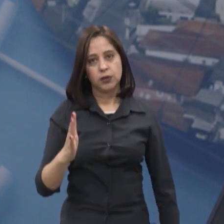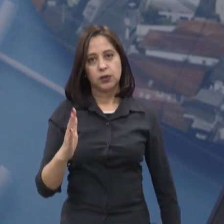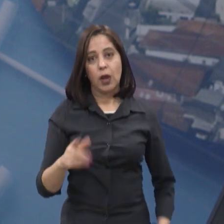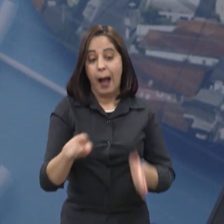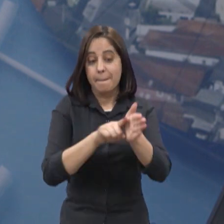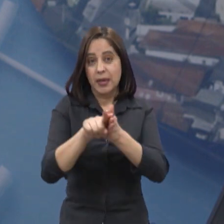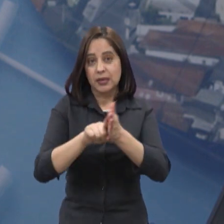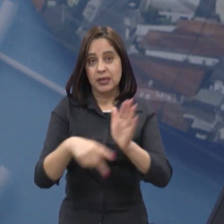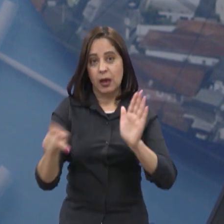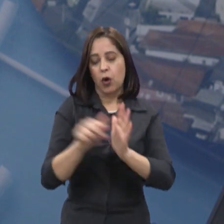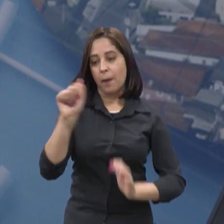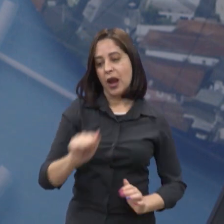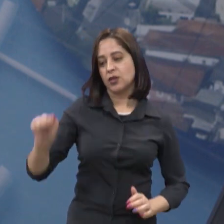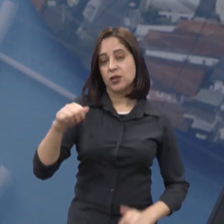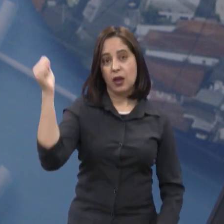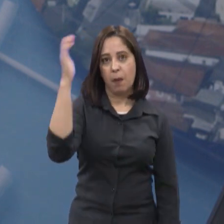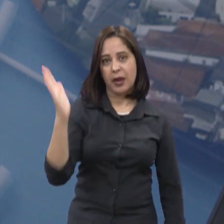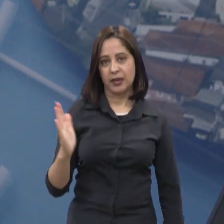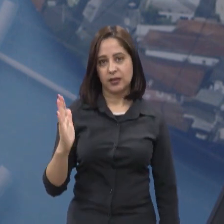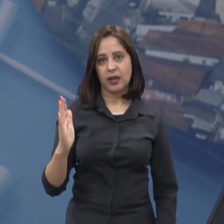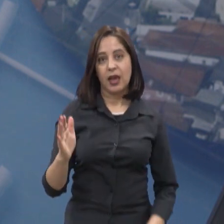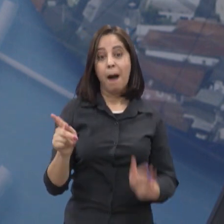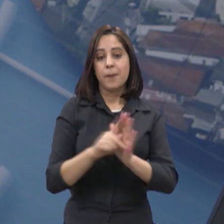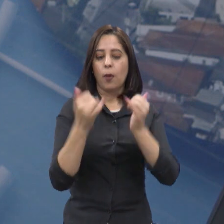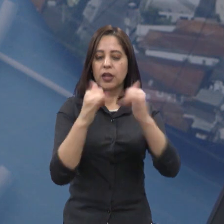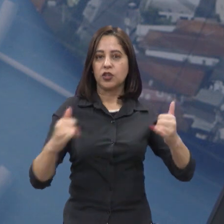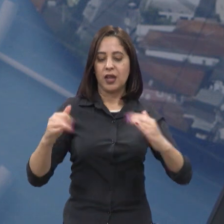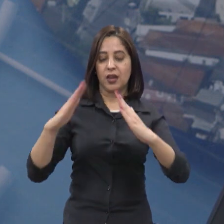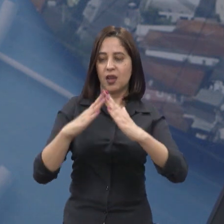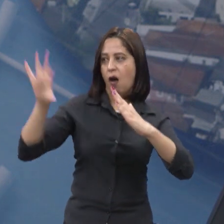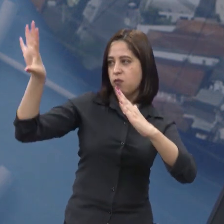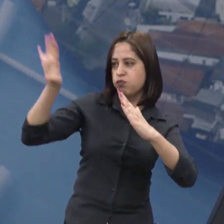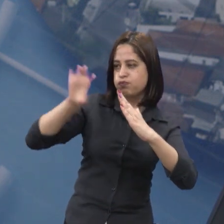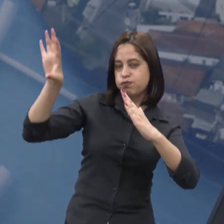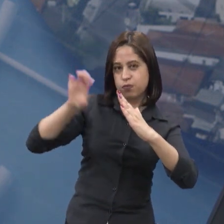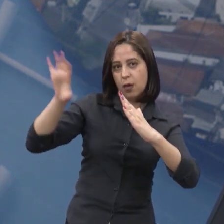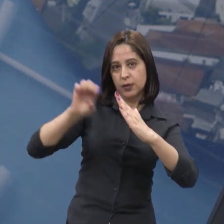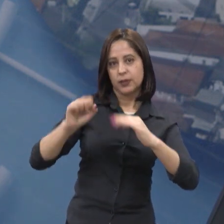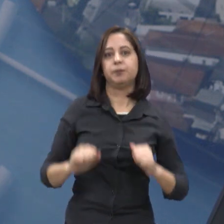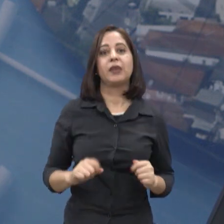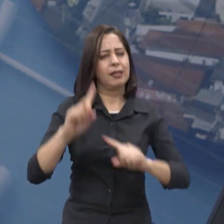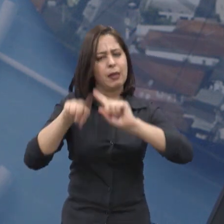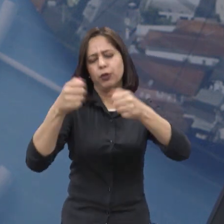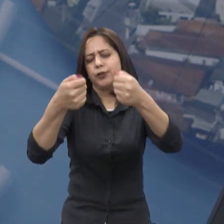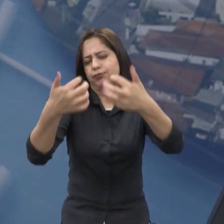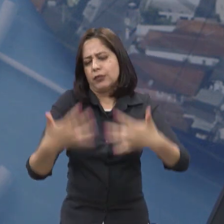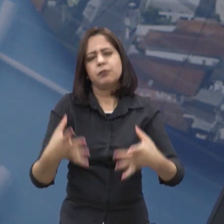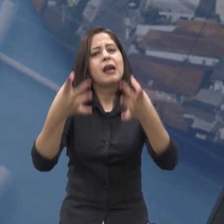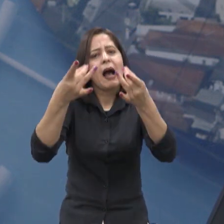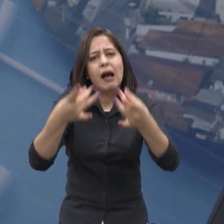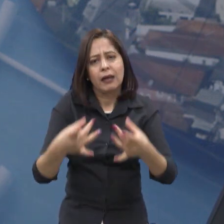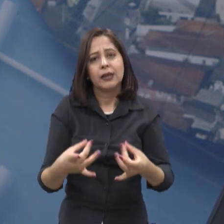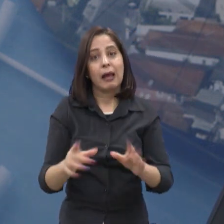são da Associação Brasileira de Energia Solar Fotovoltaica, a gente vai falar mais desse assunto também,